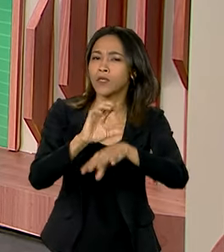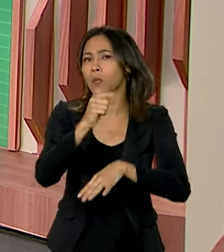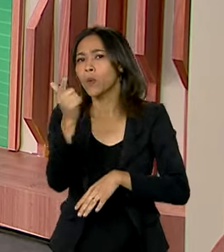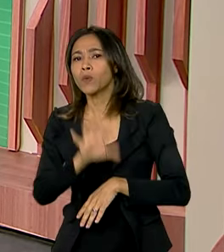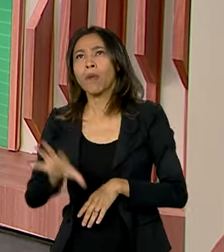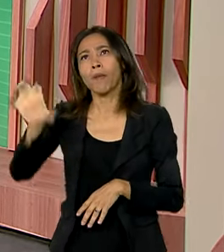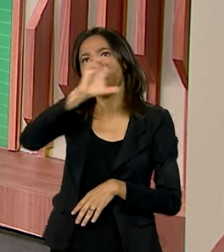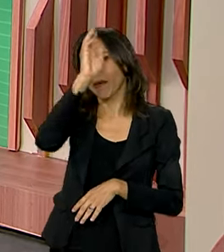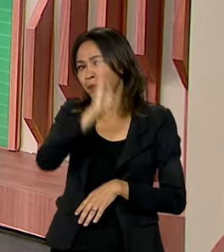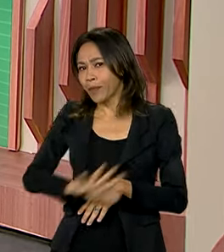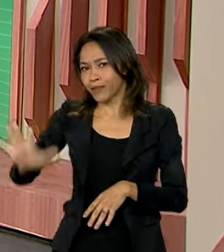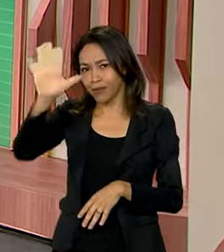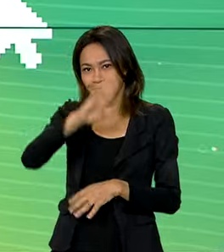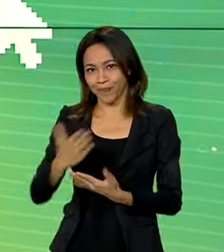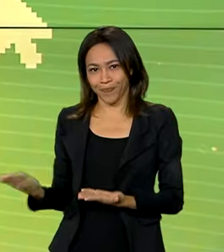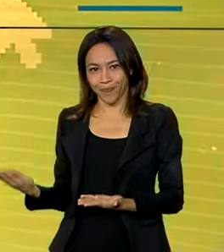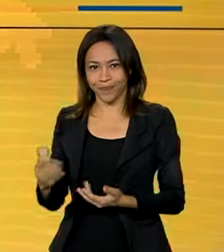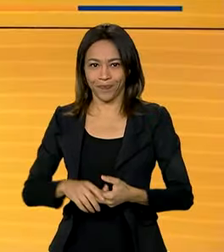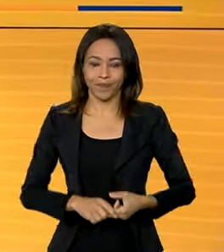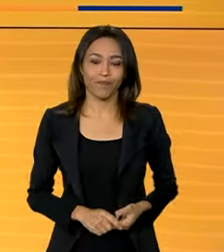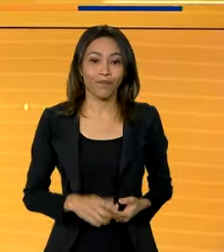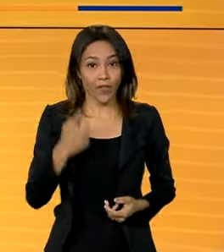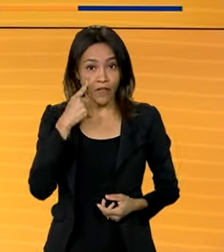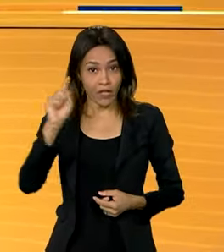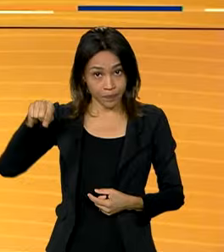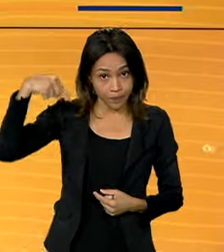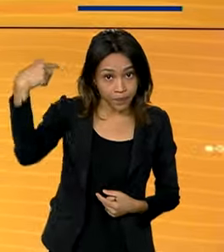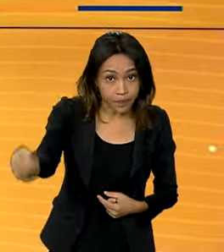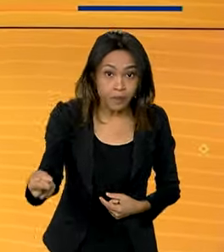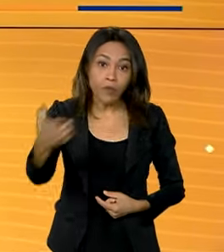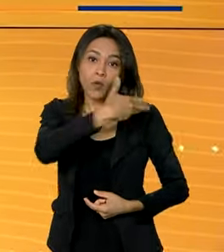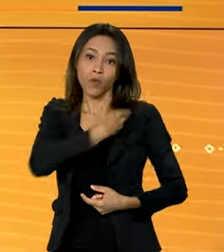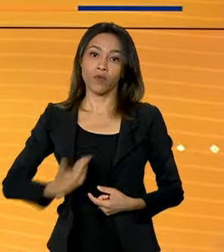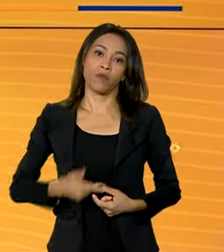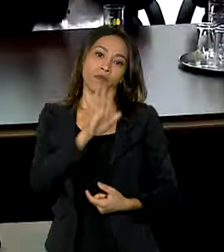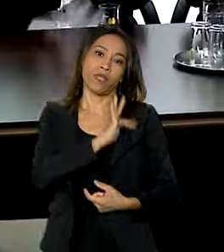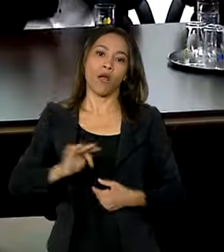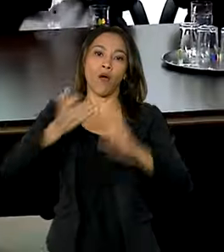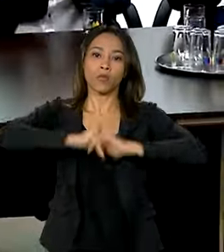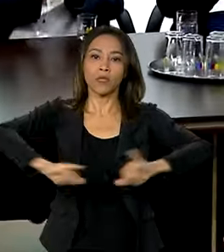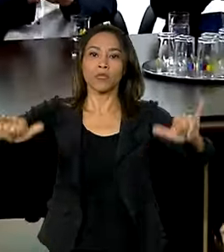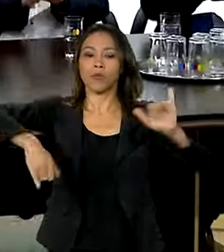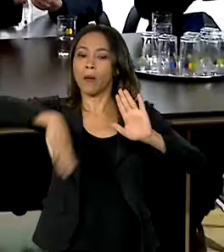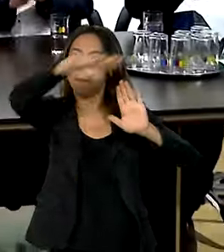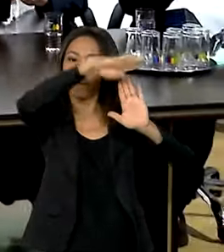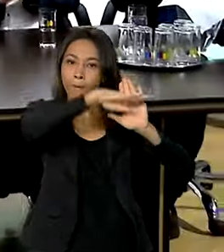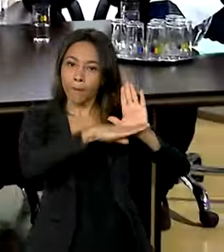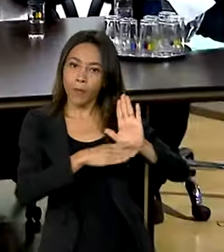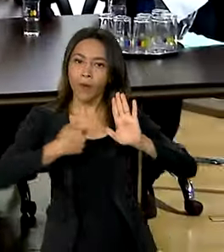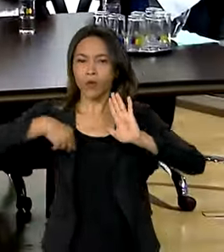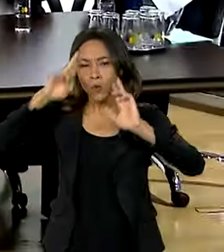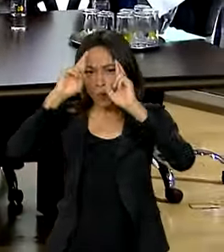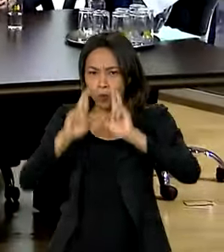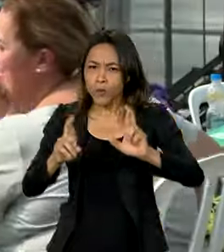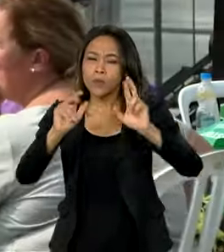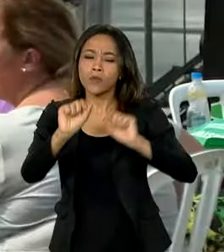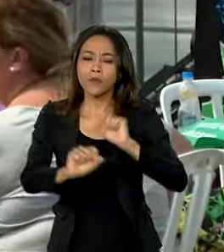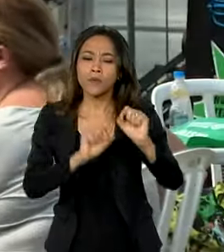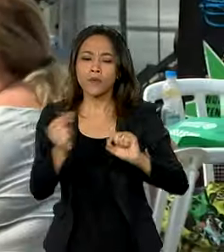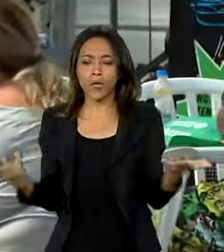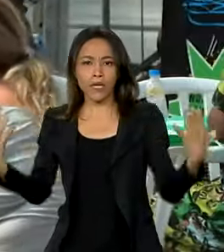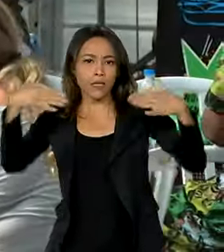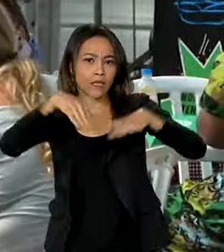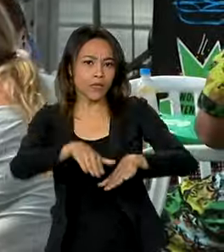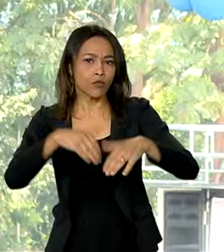do país. Veja a seguir, o governo federal anuncia programas para garantir a dignidade e a inserção no